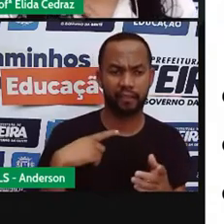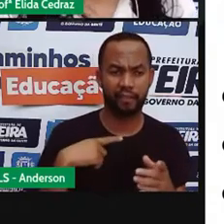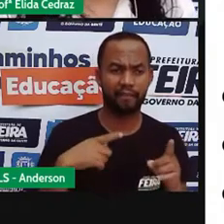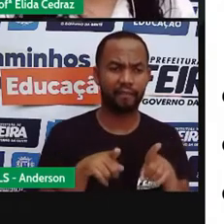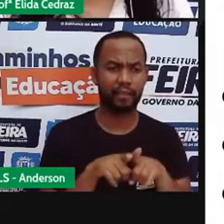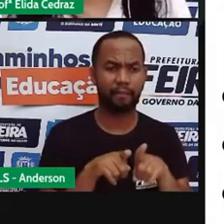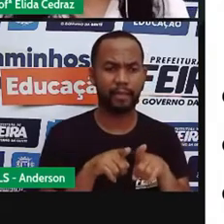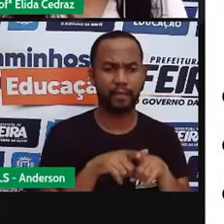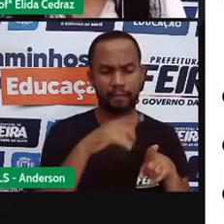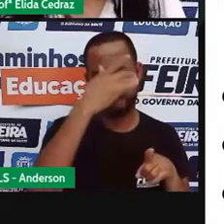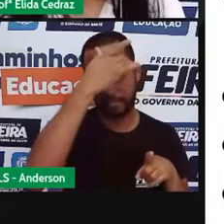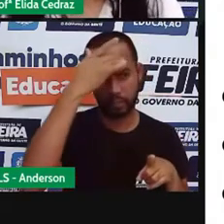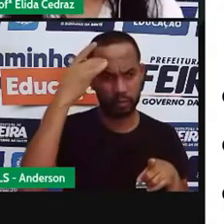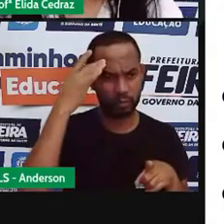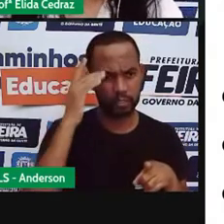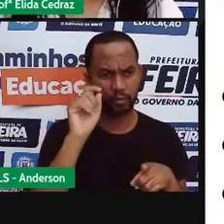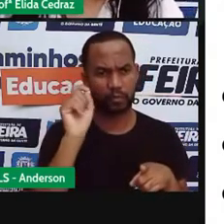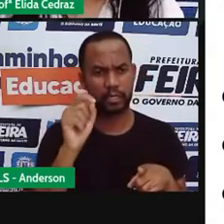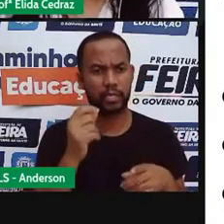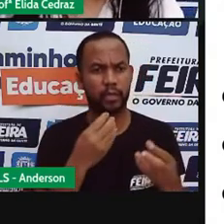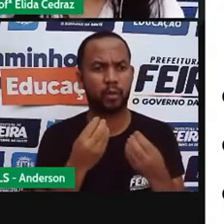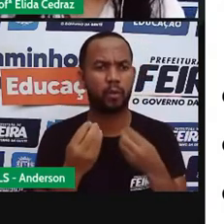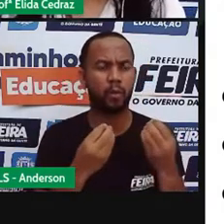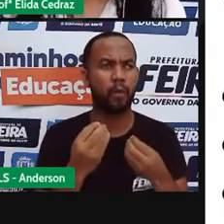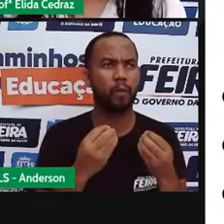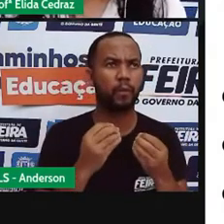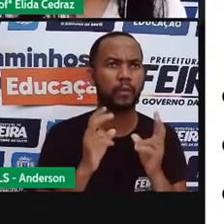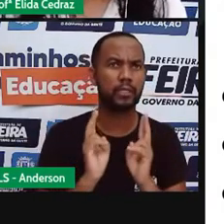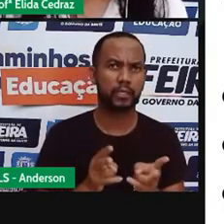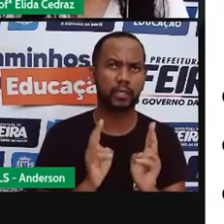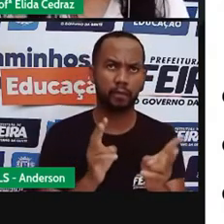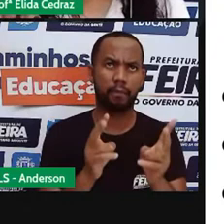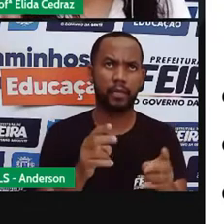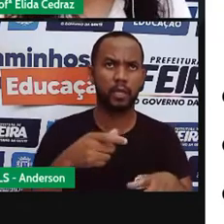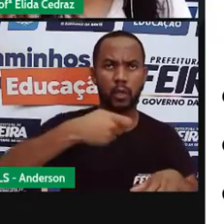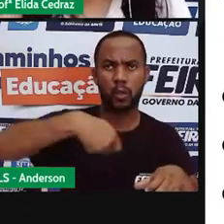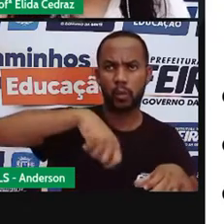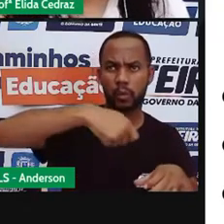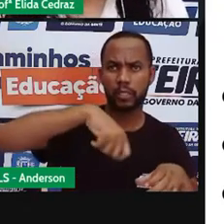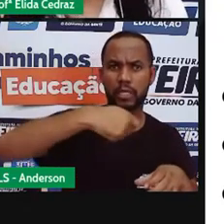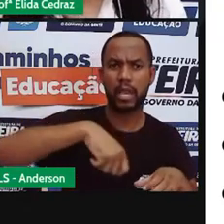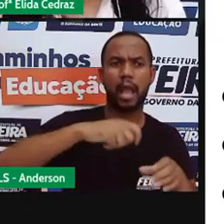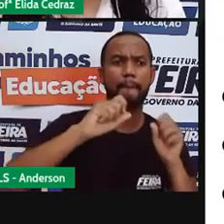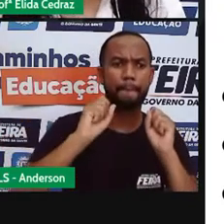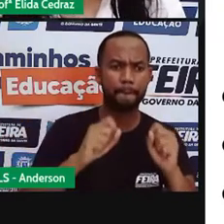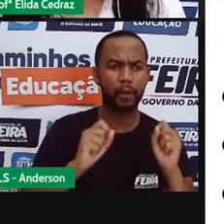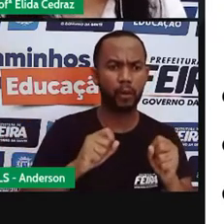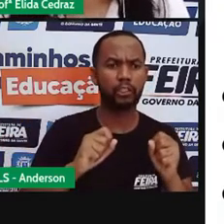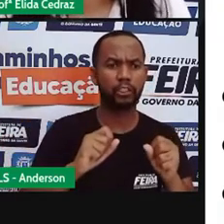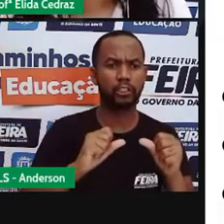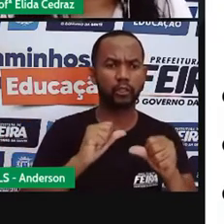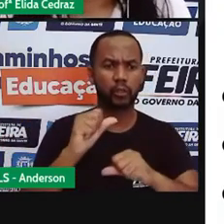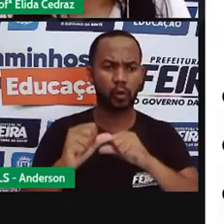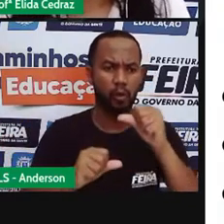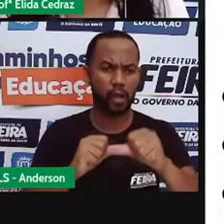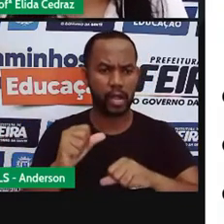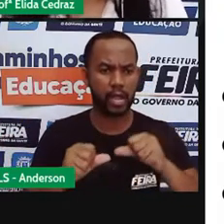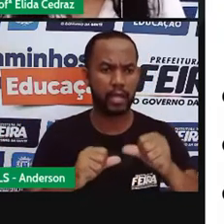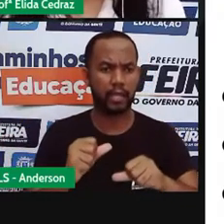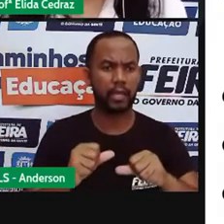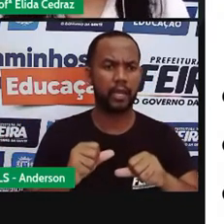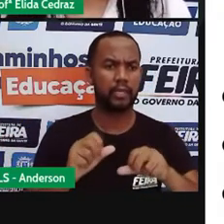pessoas que desenvolveram a receita ou que são acostumadas a cozinhar, elas ainda podem acrescentar, mas não é